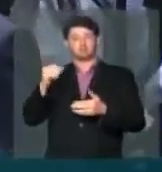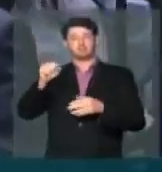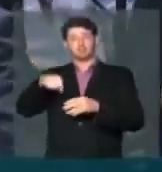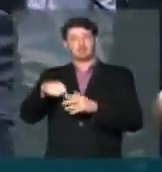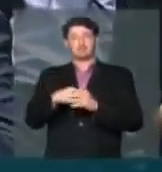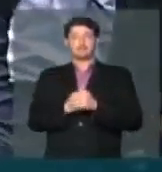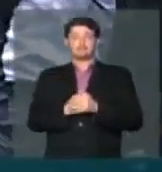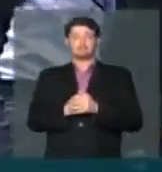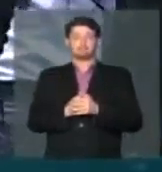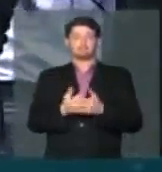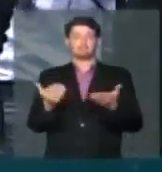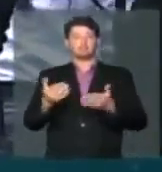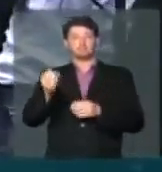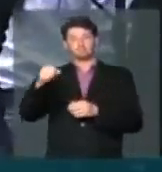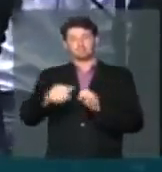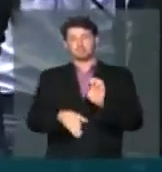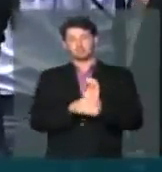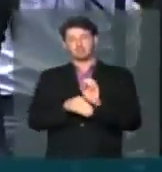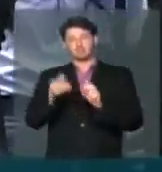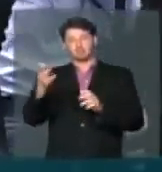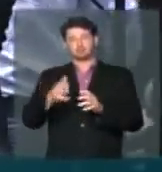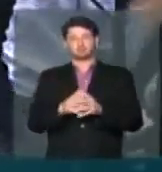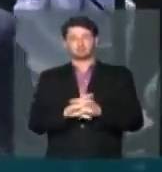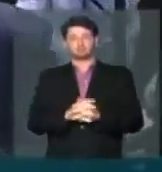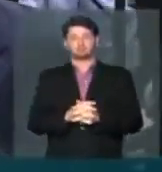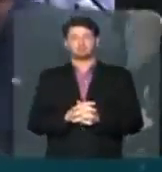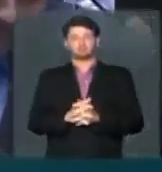a votar sim, votamos sim a emenda do deputado Arnaldo Farié Sá.